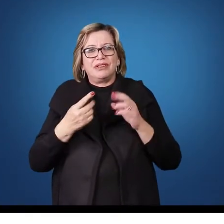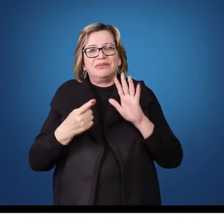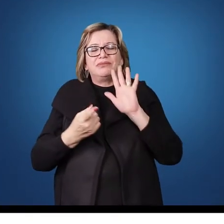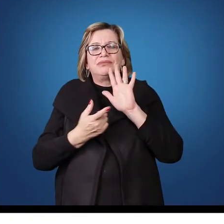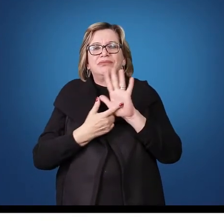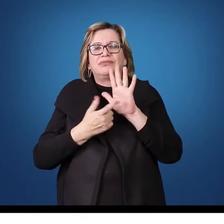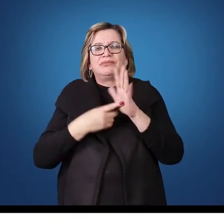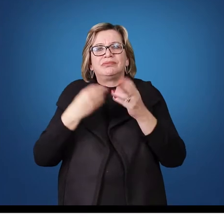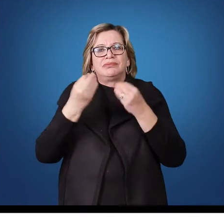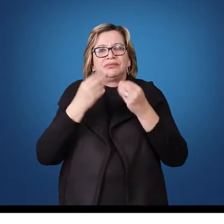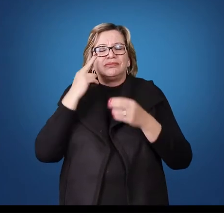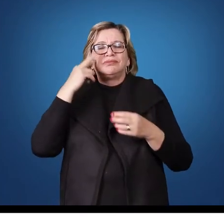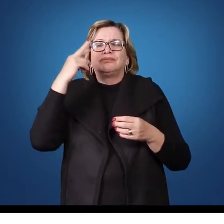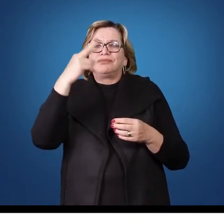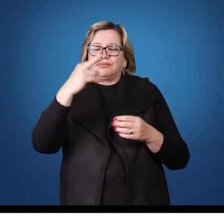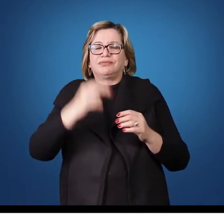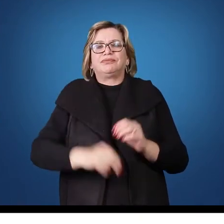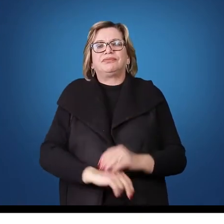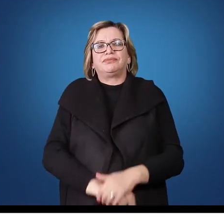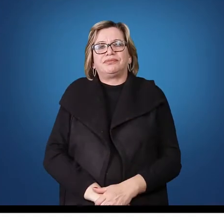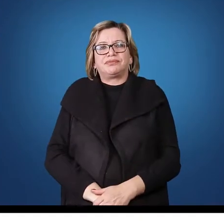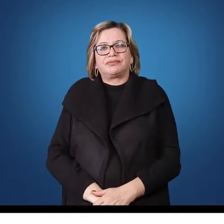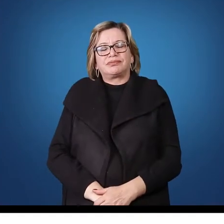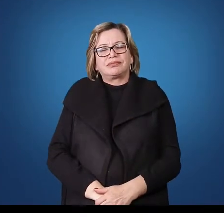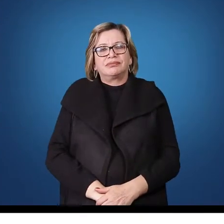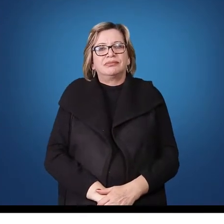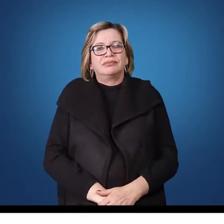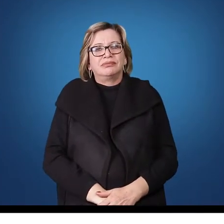saque por favor. Não tem problema.